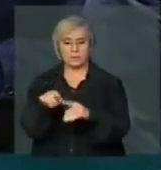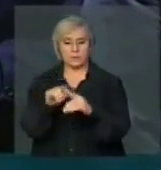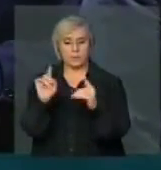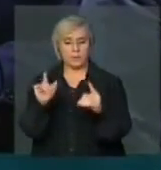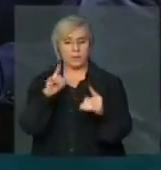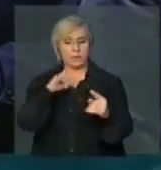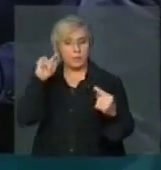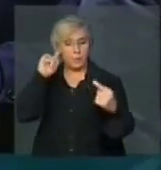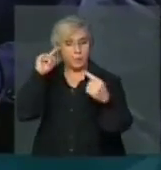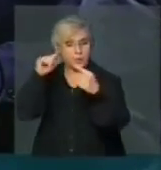caracteriza o terrorismo. Então votamos sim.